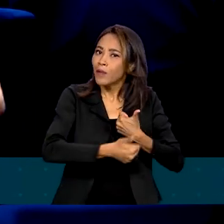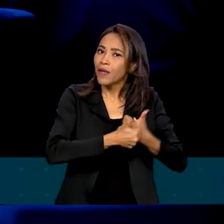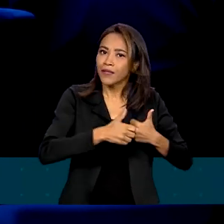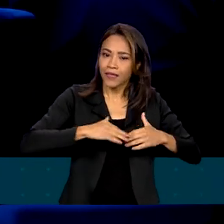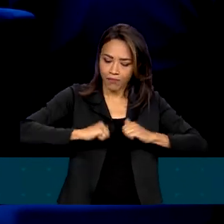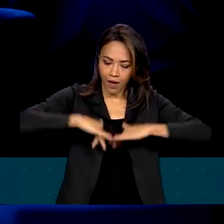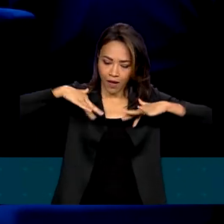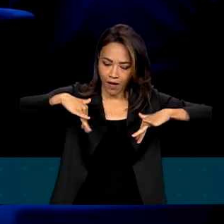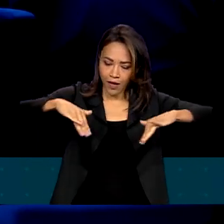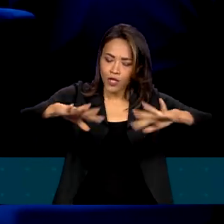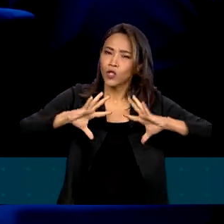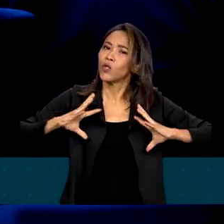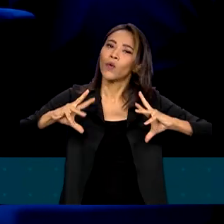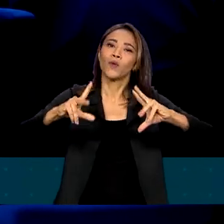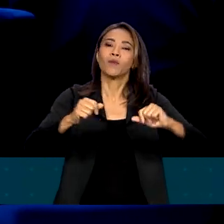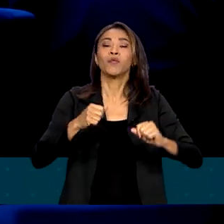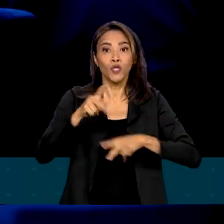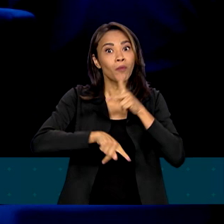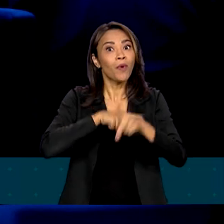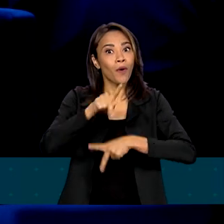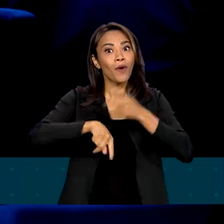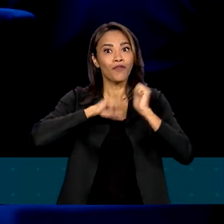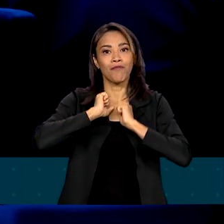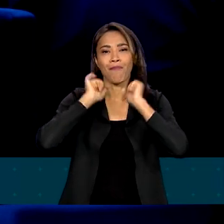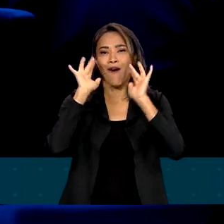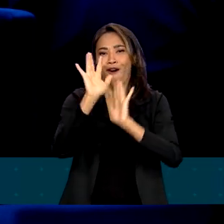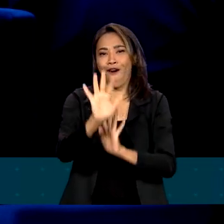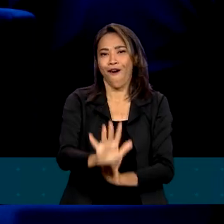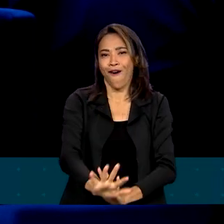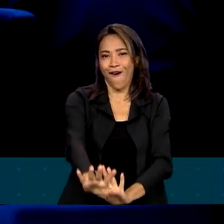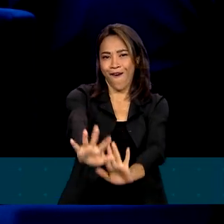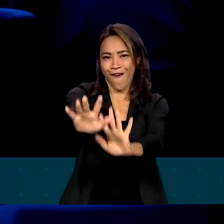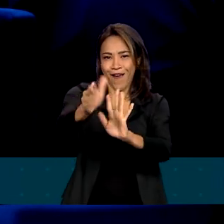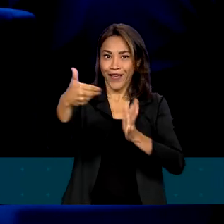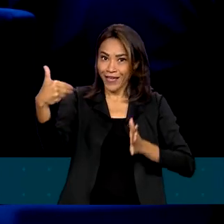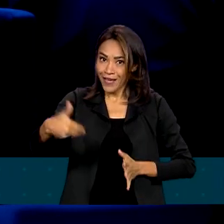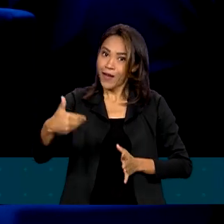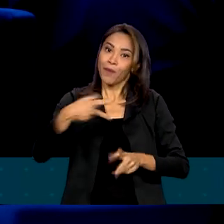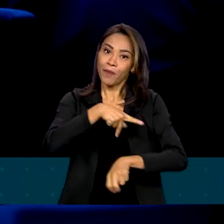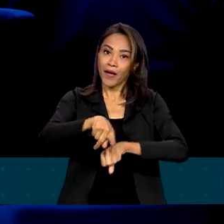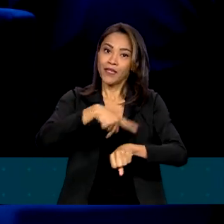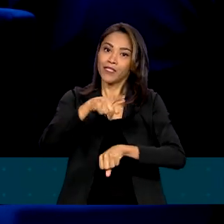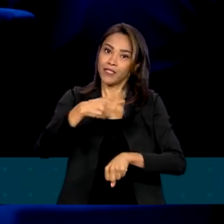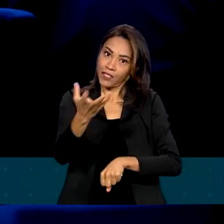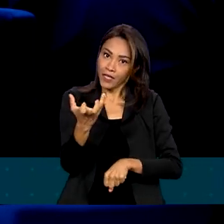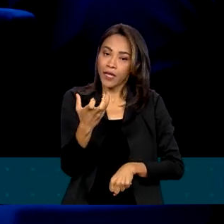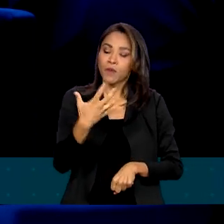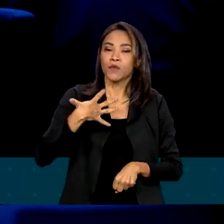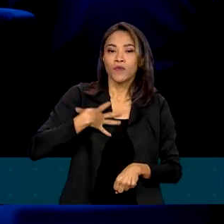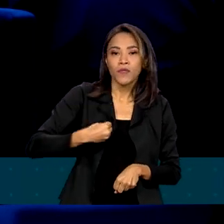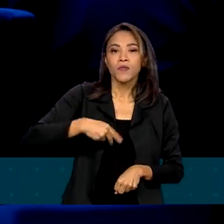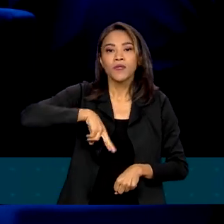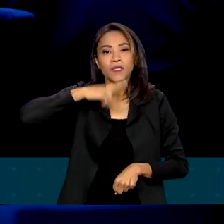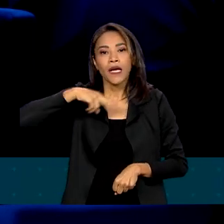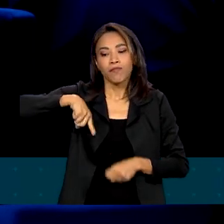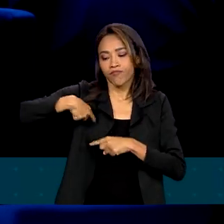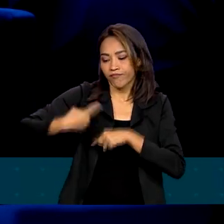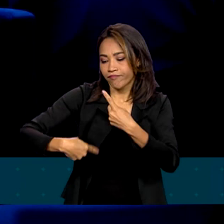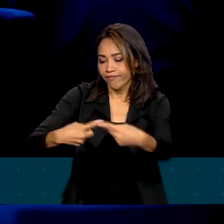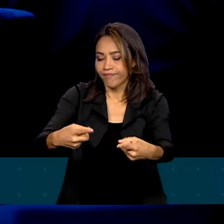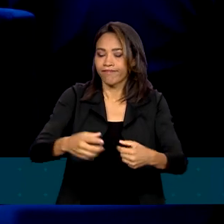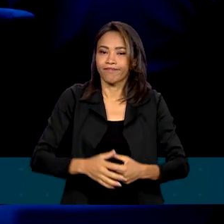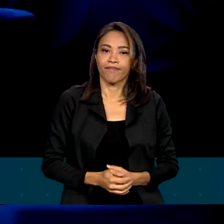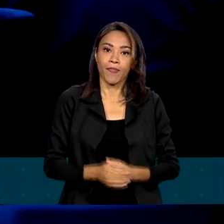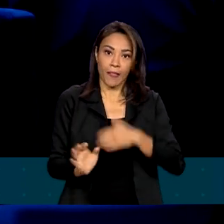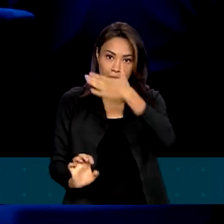ganha todo mundo, e ganha o povo que vai para a rua construir o país que a gente quer para os nossos filhos e para os nossos netos. A Embratur